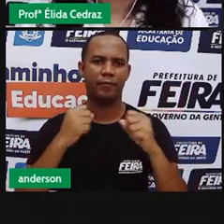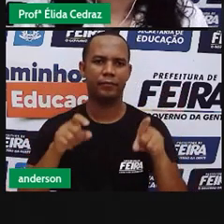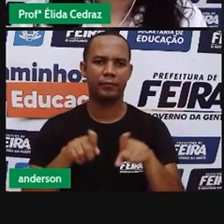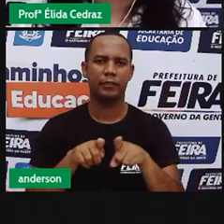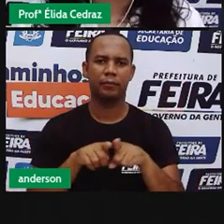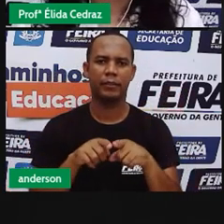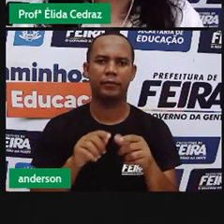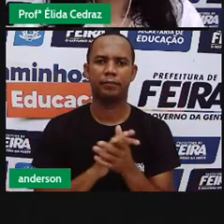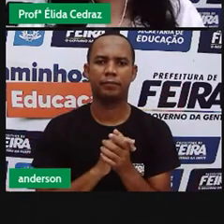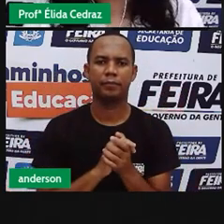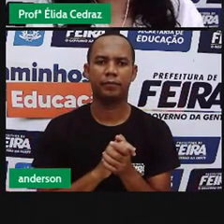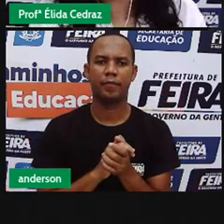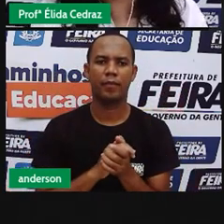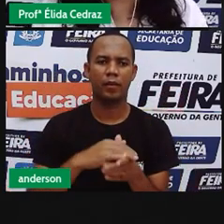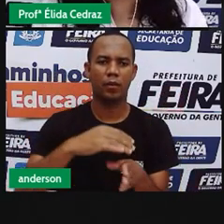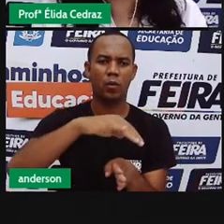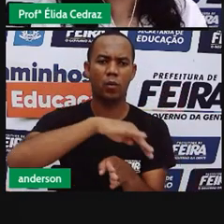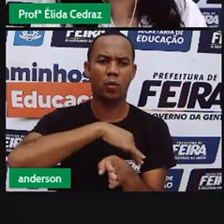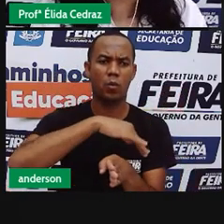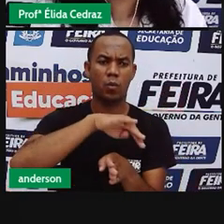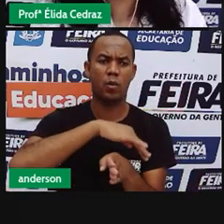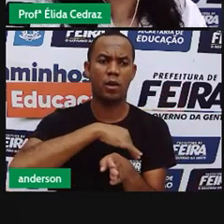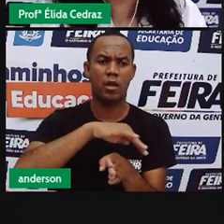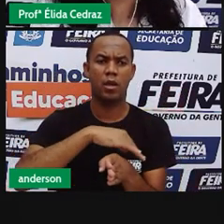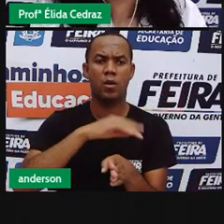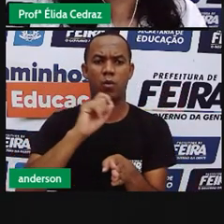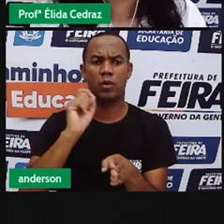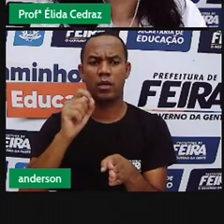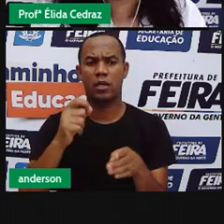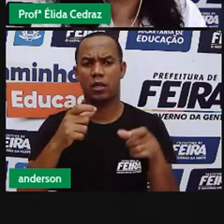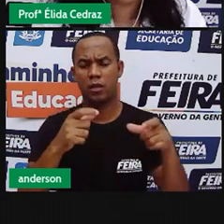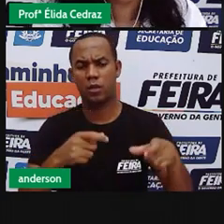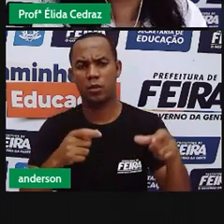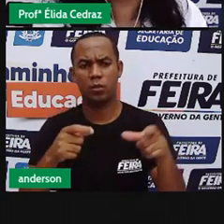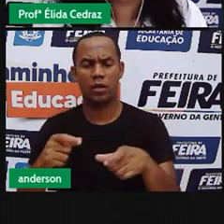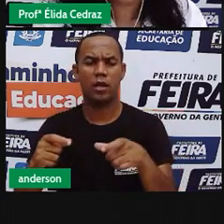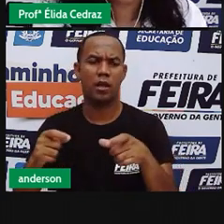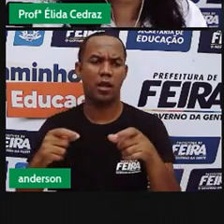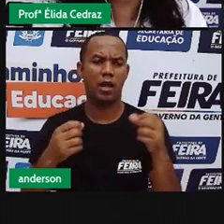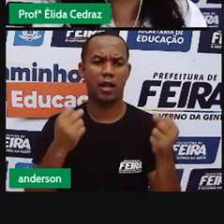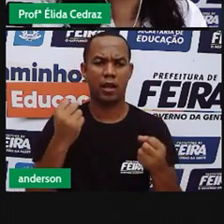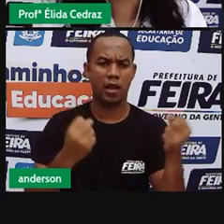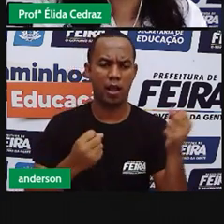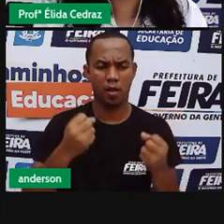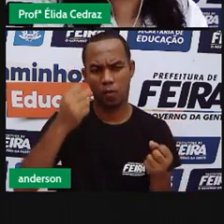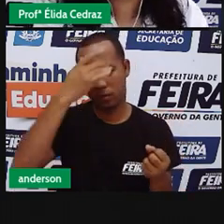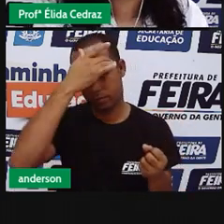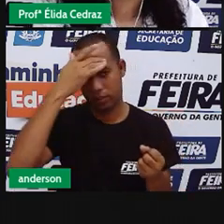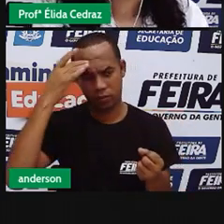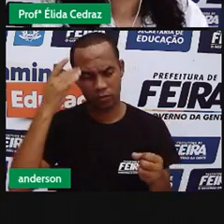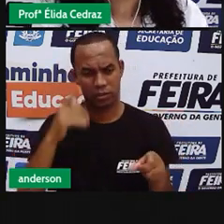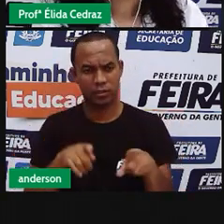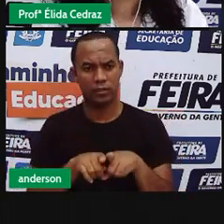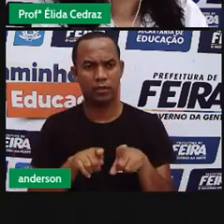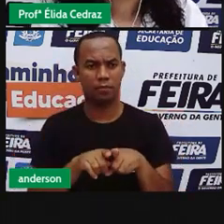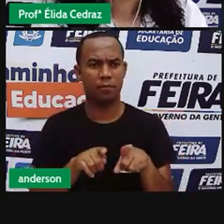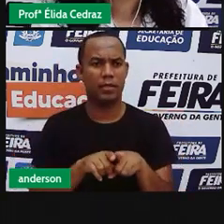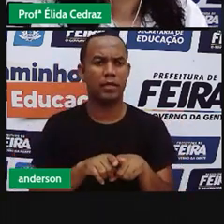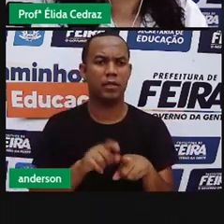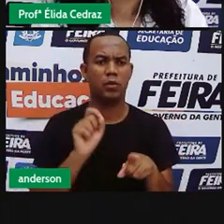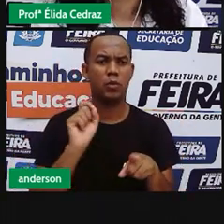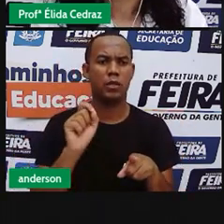Então, a rua, além de ser um espaço público coletivo para carros e pessoas, serve para também